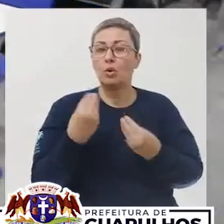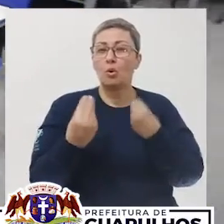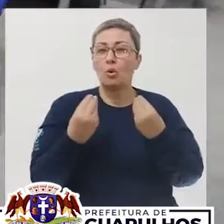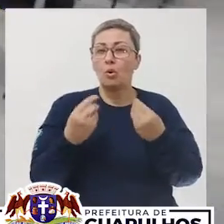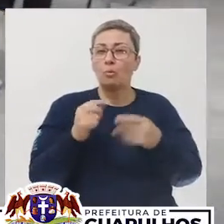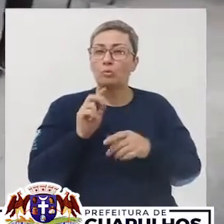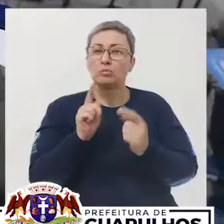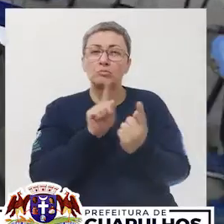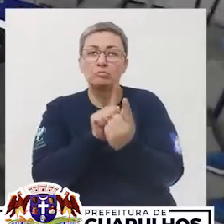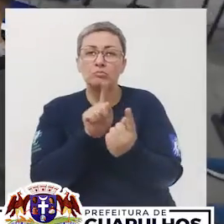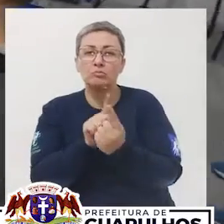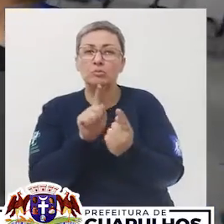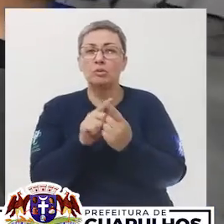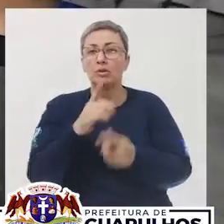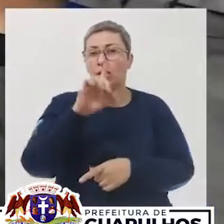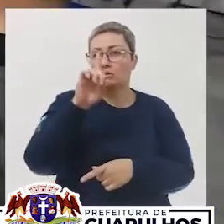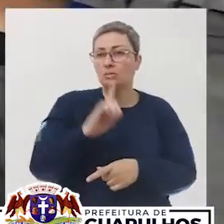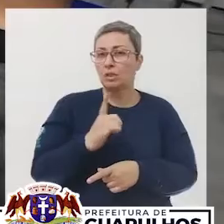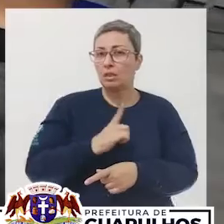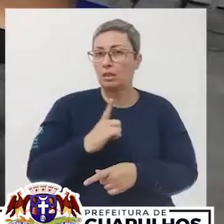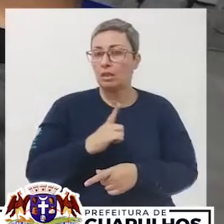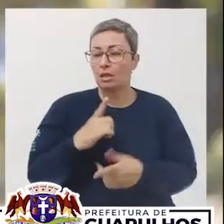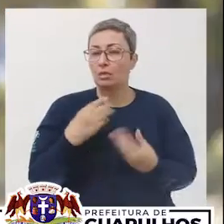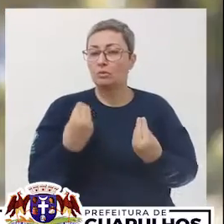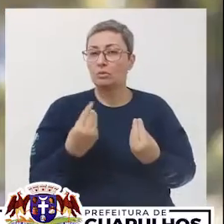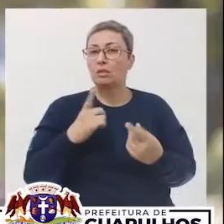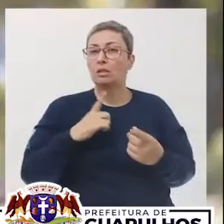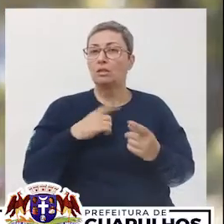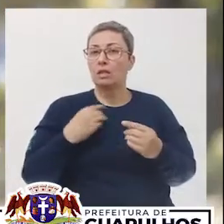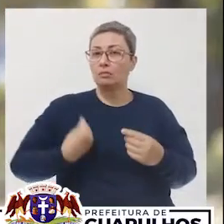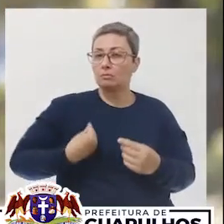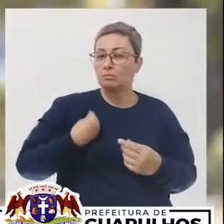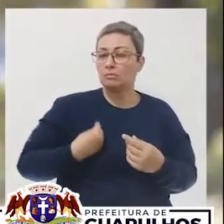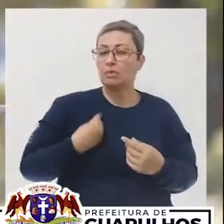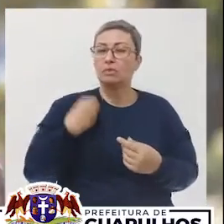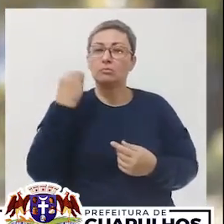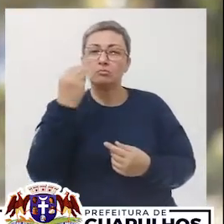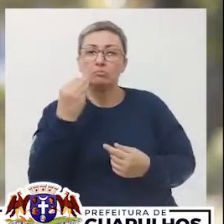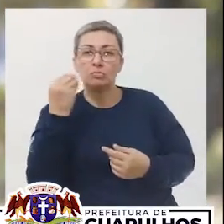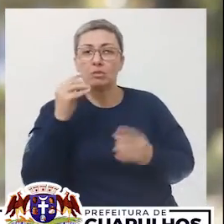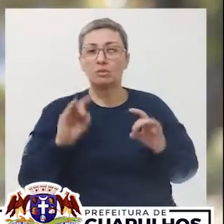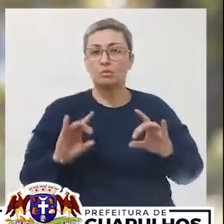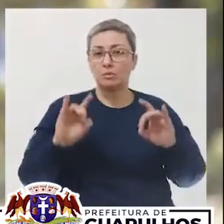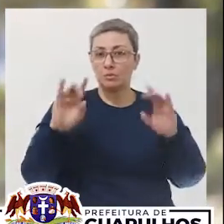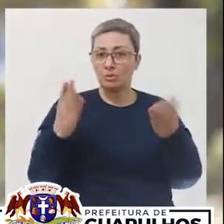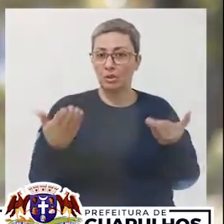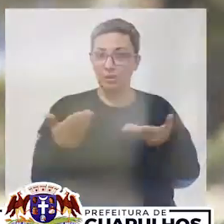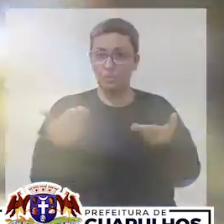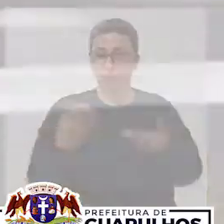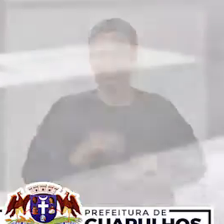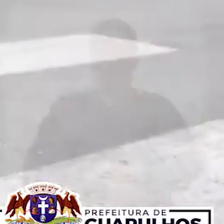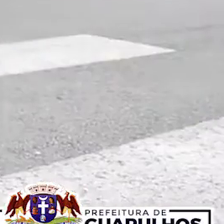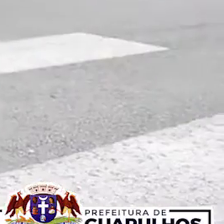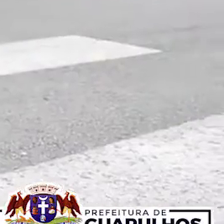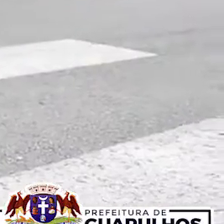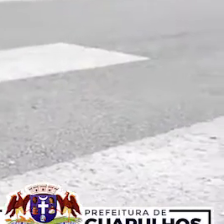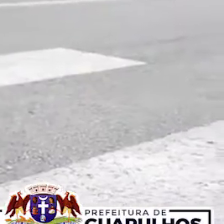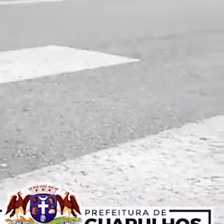melhor com as pessoas com alguns tipos de deficiência. Eles também tiveram uma vivência muito especial que você confere agora.